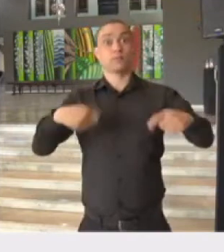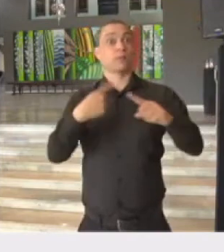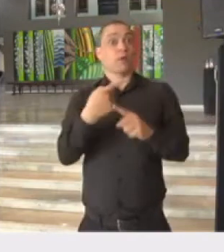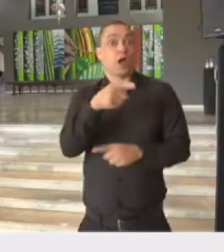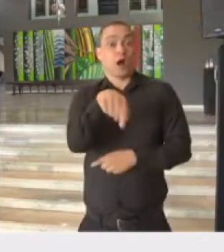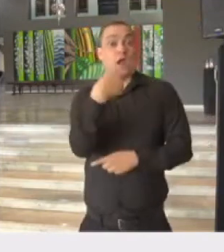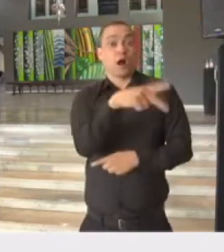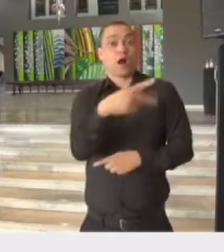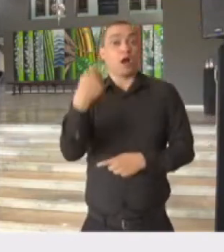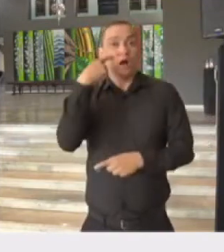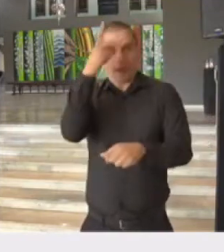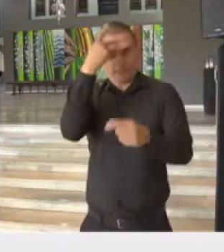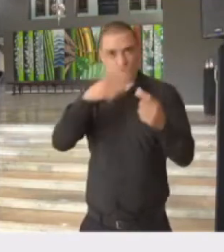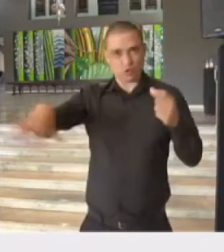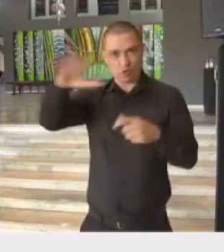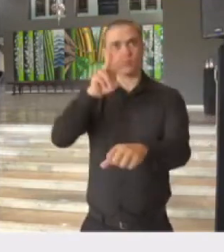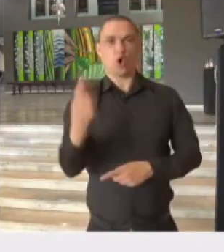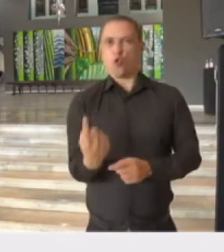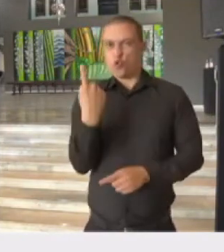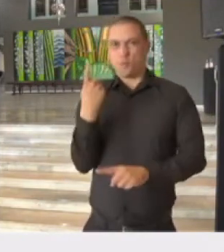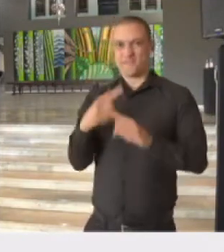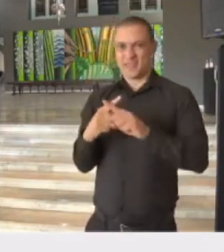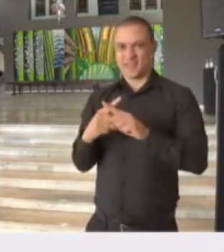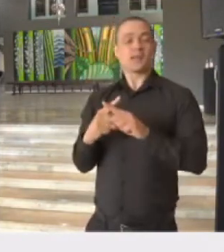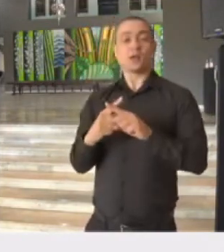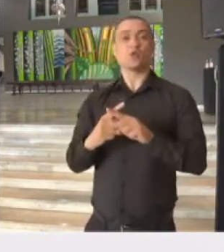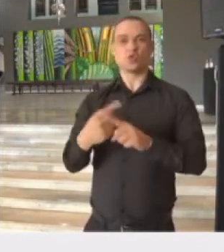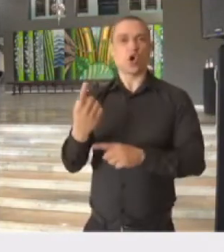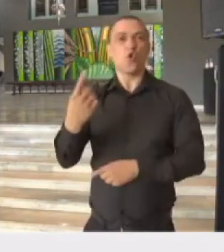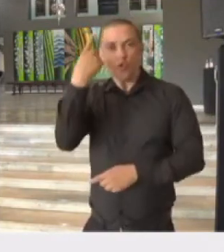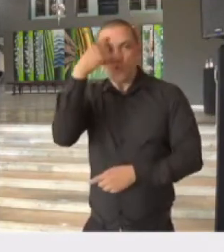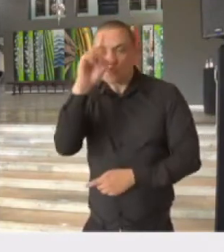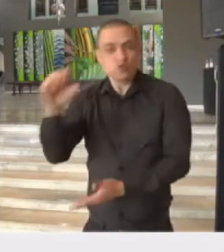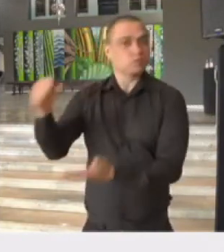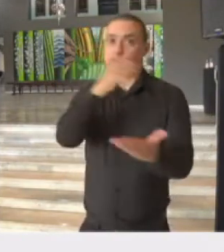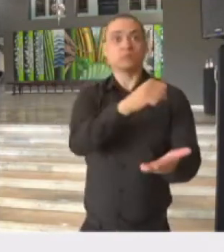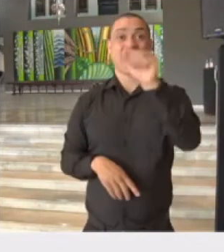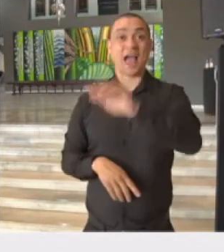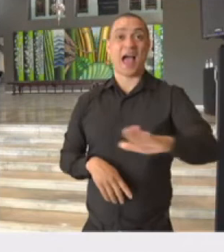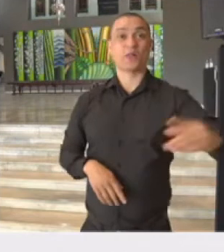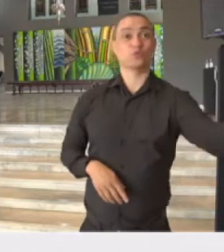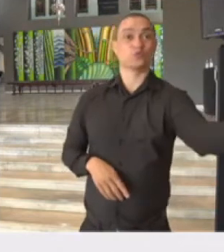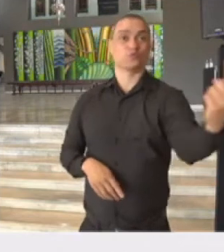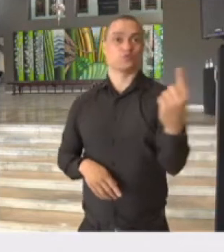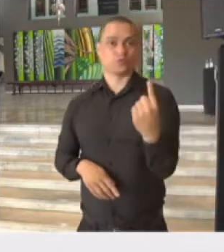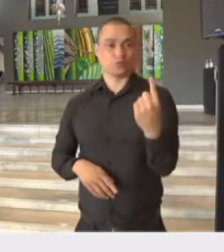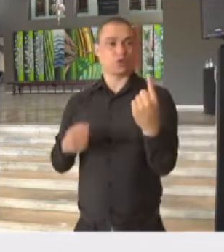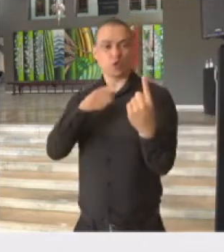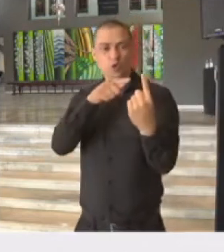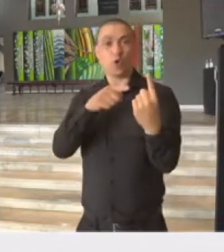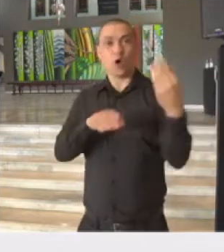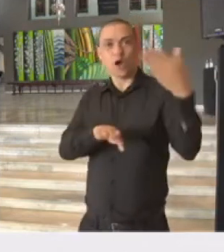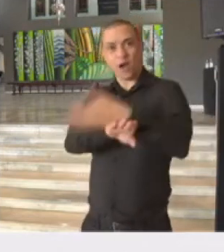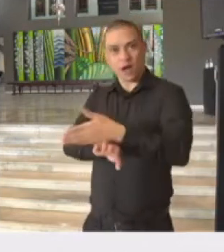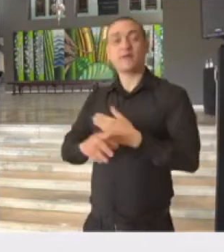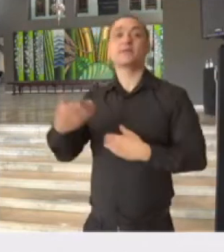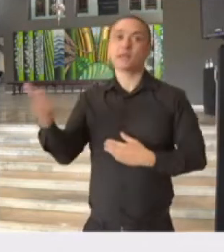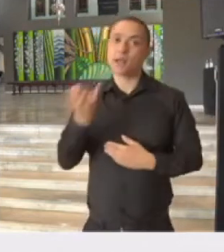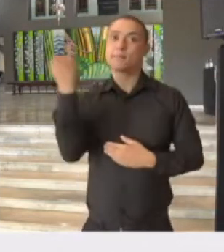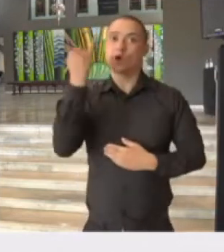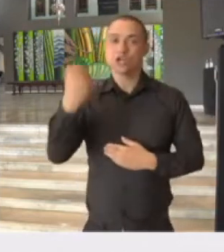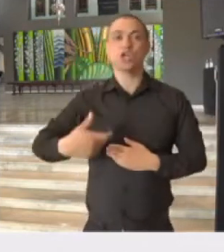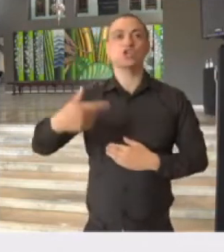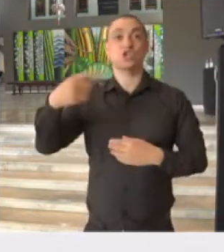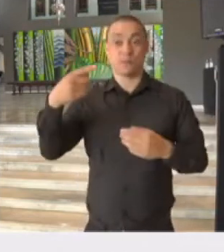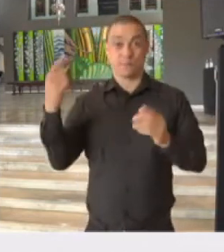mesmas normas. Todas as unidades devem seguir o mesmo protocolo, que prevê suspensão de atividades coletivas,